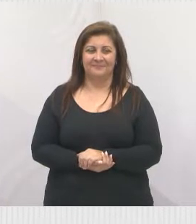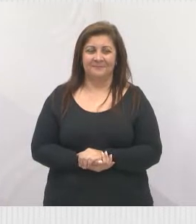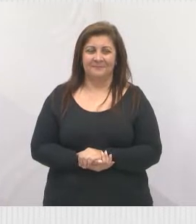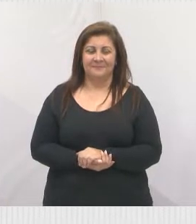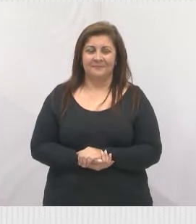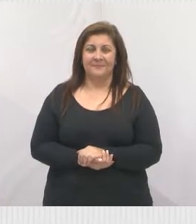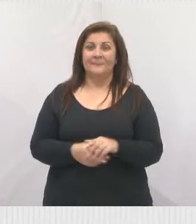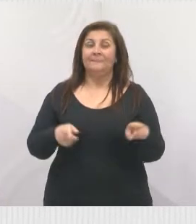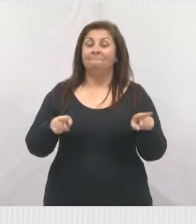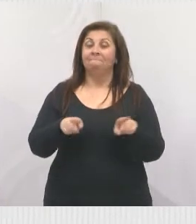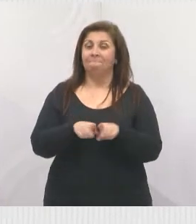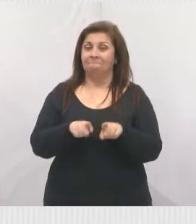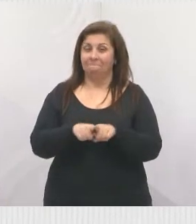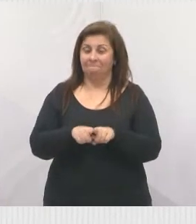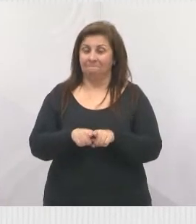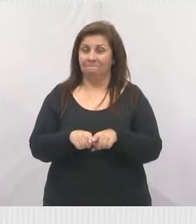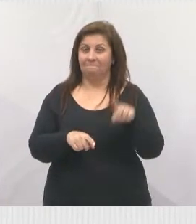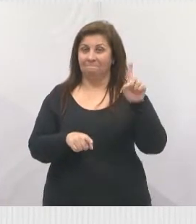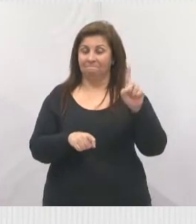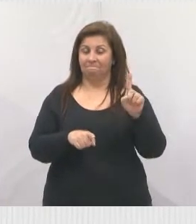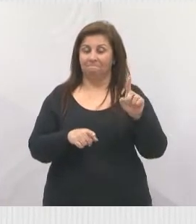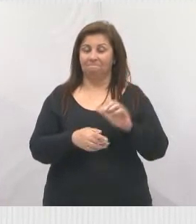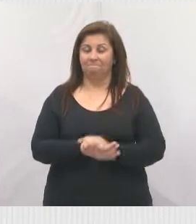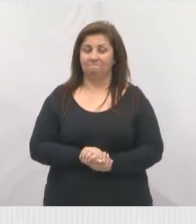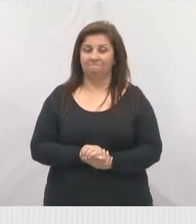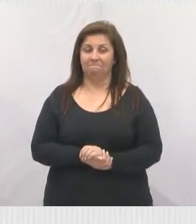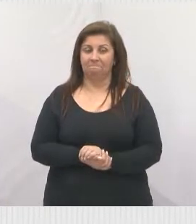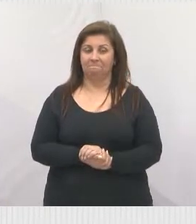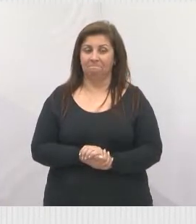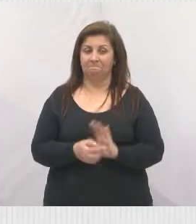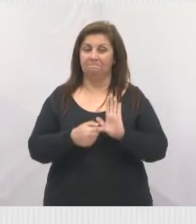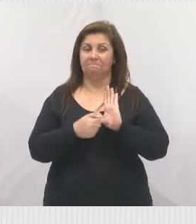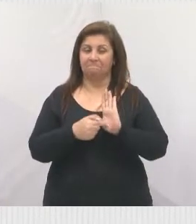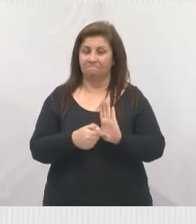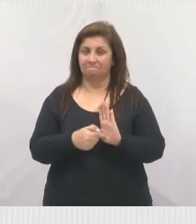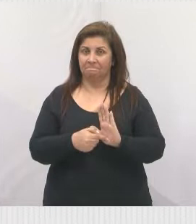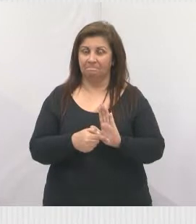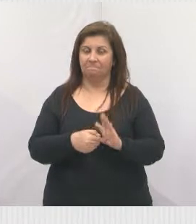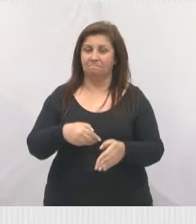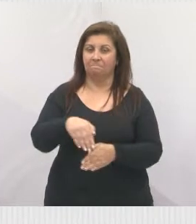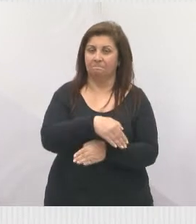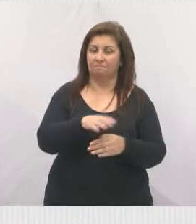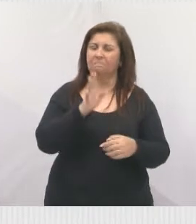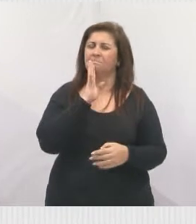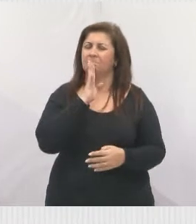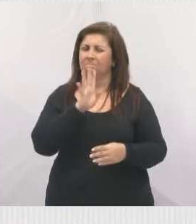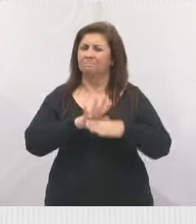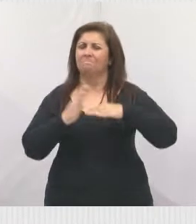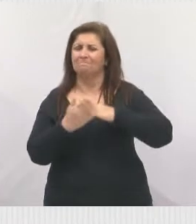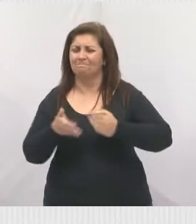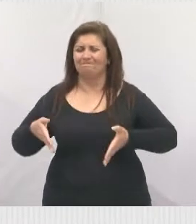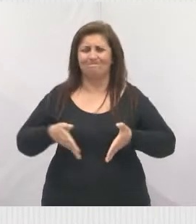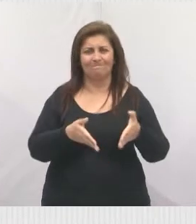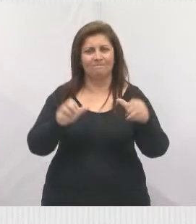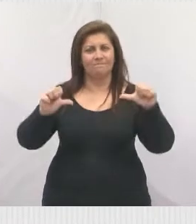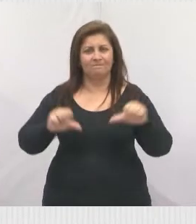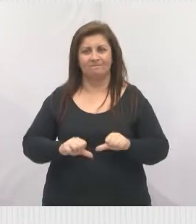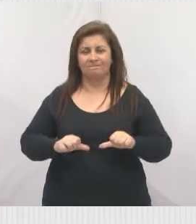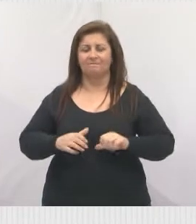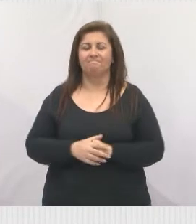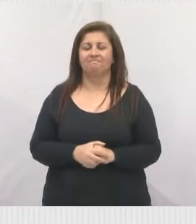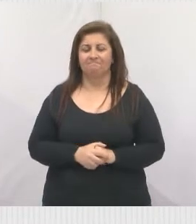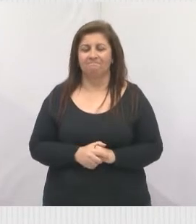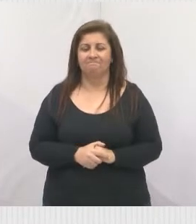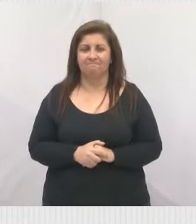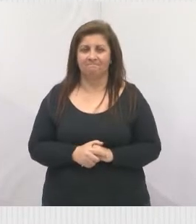A gente esteve aí, né, no Veraneijal, né, Veraneijal aí, gente sabe da dificuldade que é, as estradas muito ruins, né, e ali,